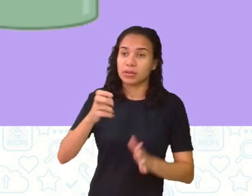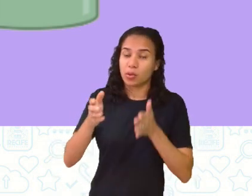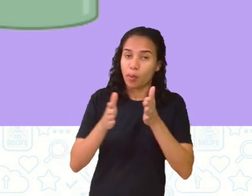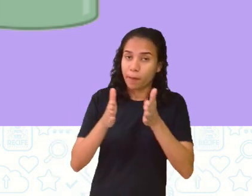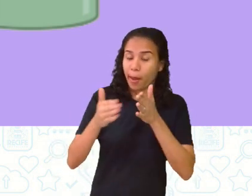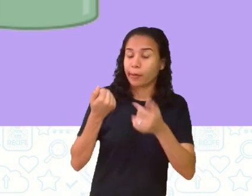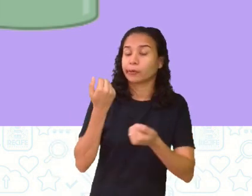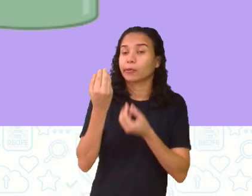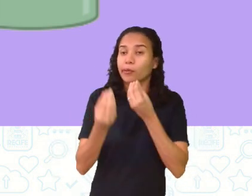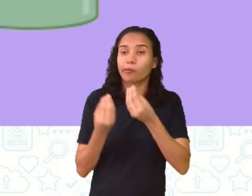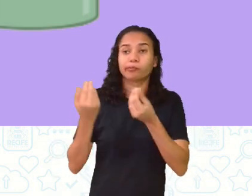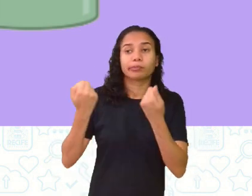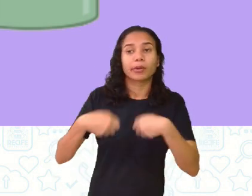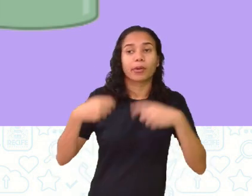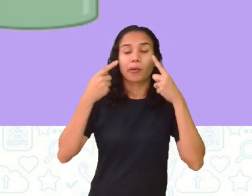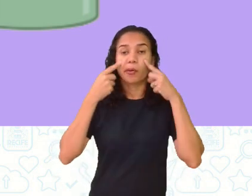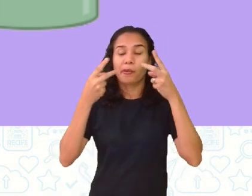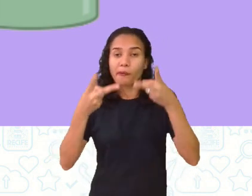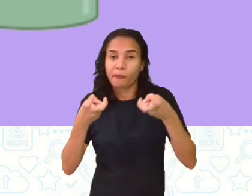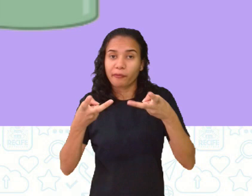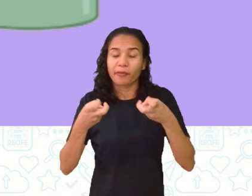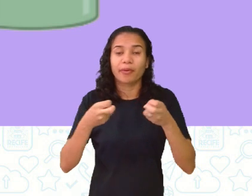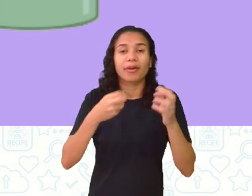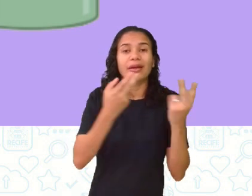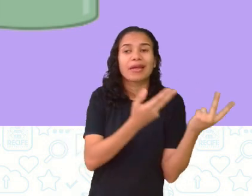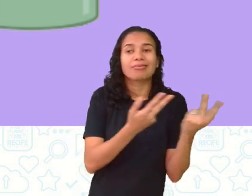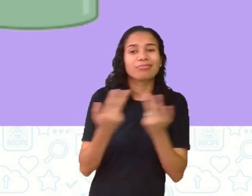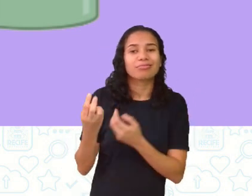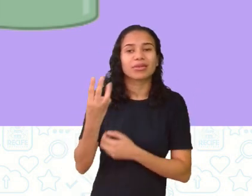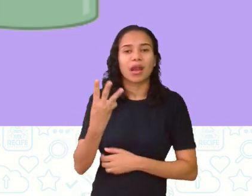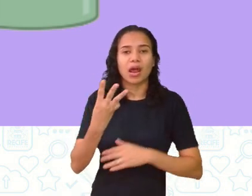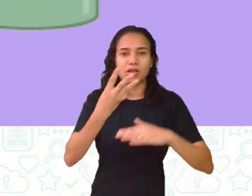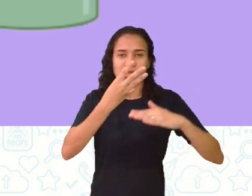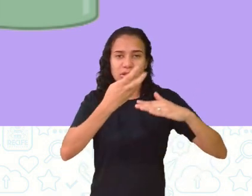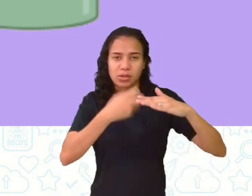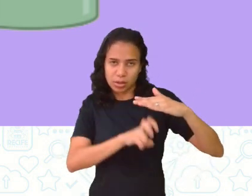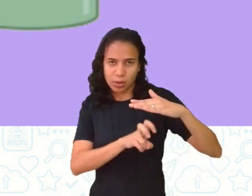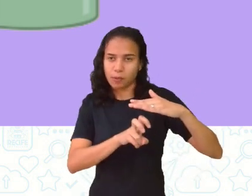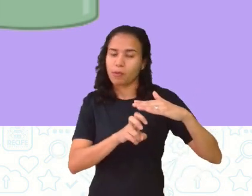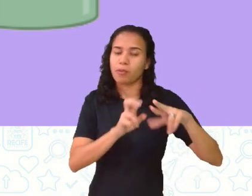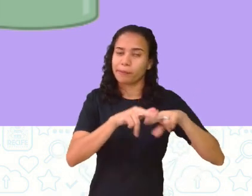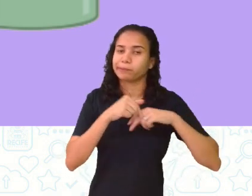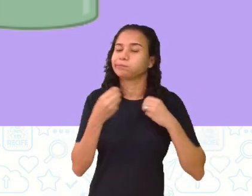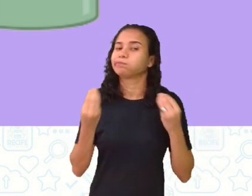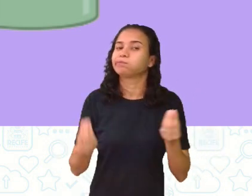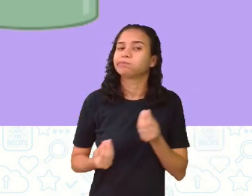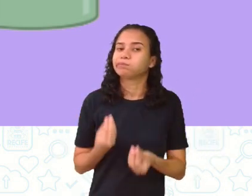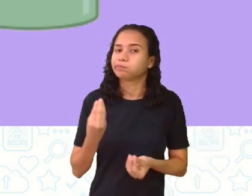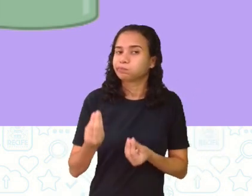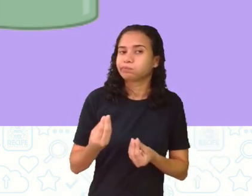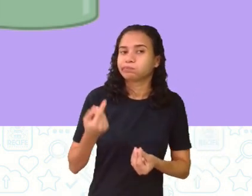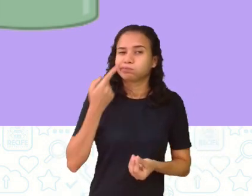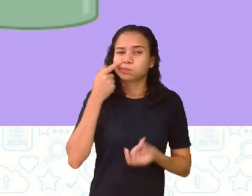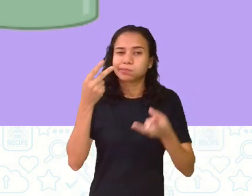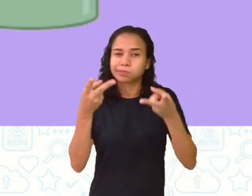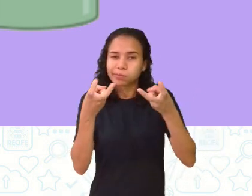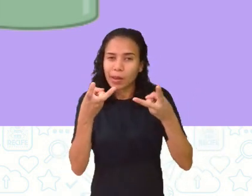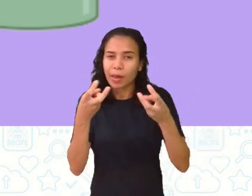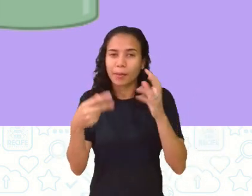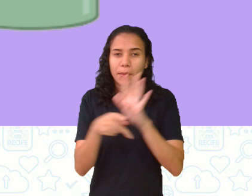por quê? Porque eu quero pegar três partes de cinco. Então, veja que essa